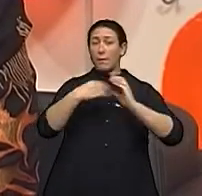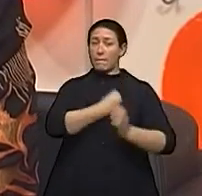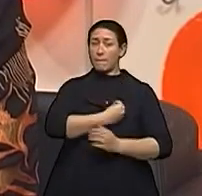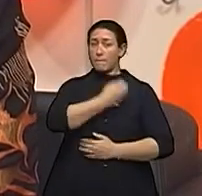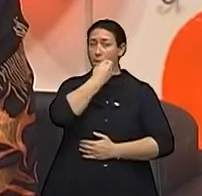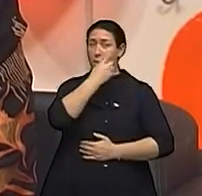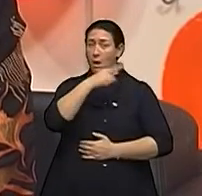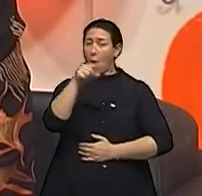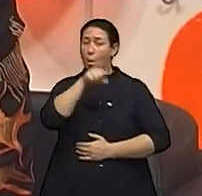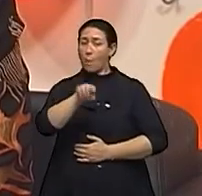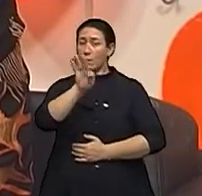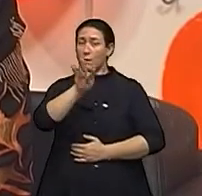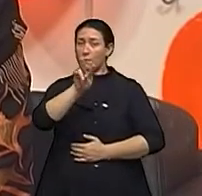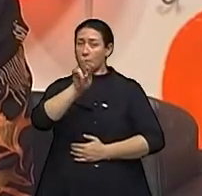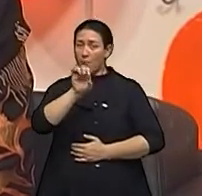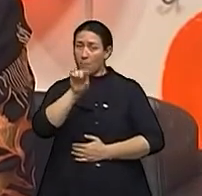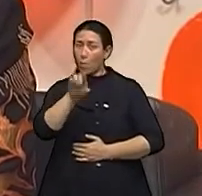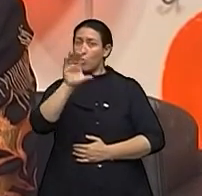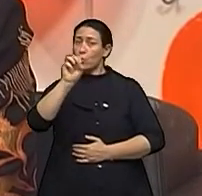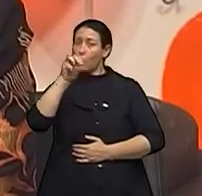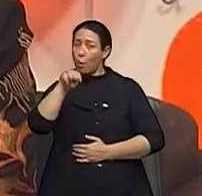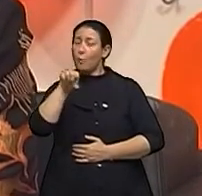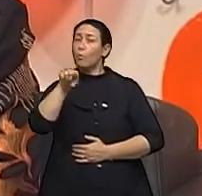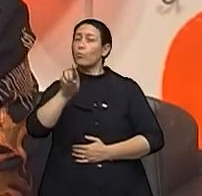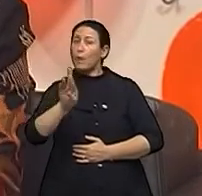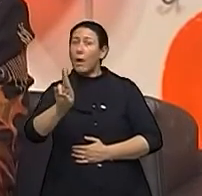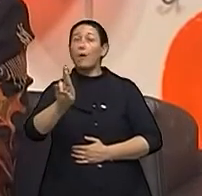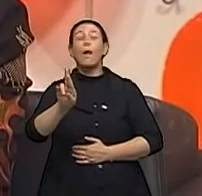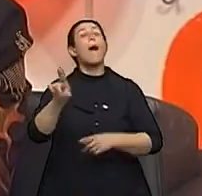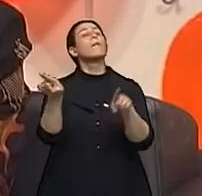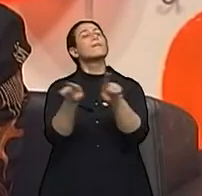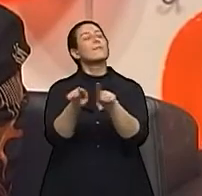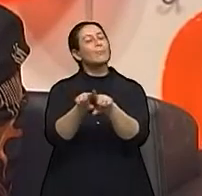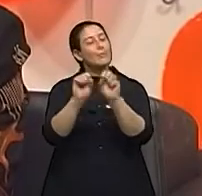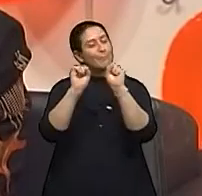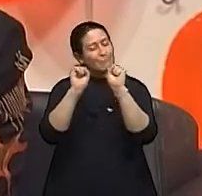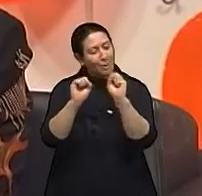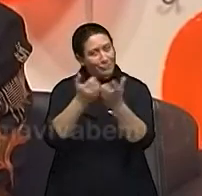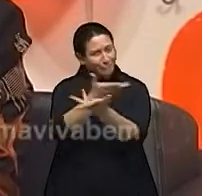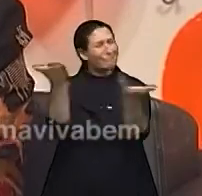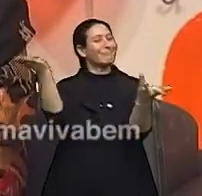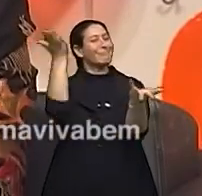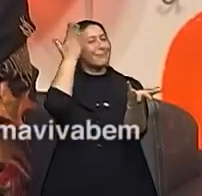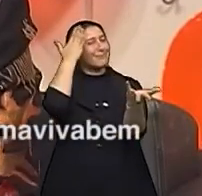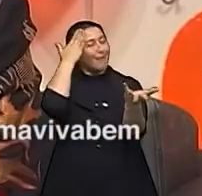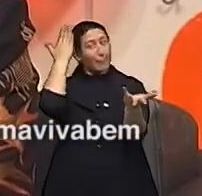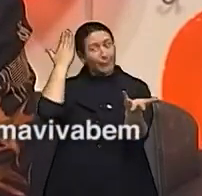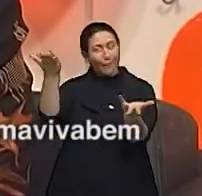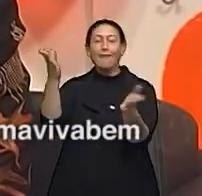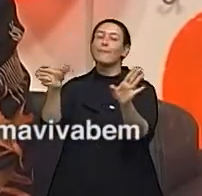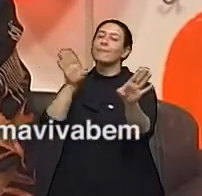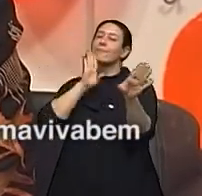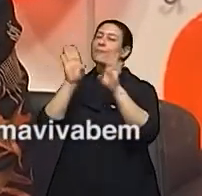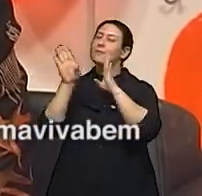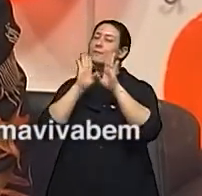vivabem.tv.com.br. Ah, mas claro, já sabem também, podem nos encontrar lá no facebook